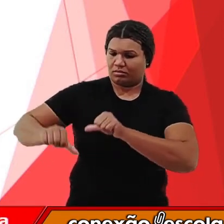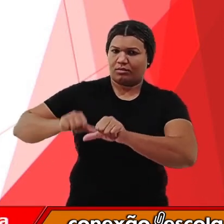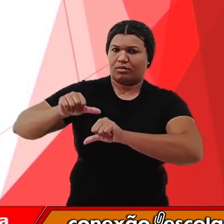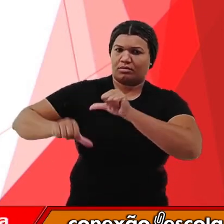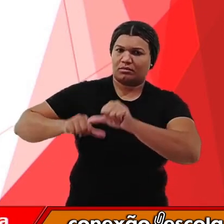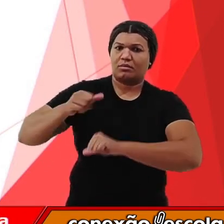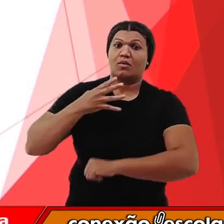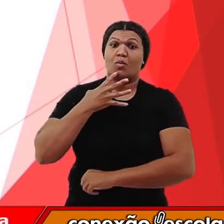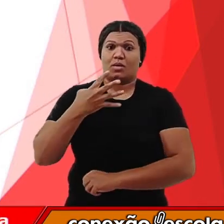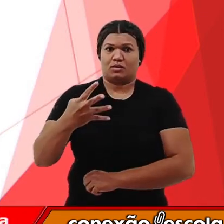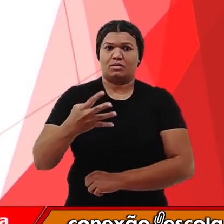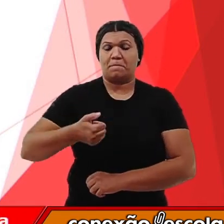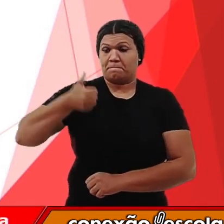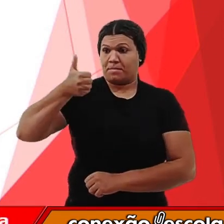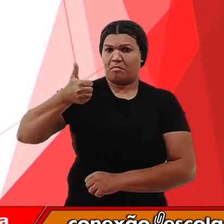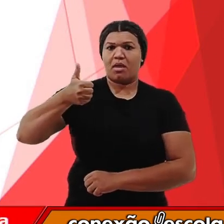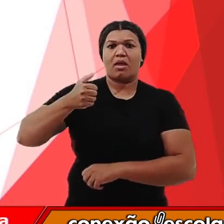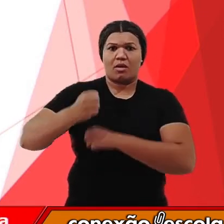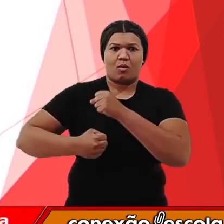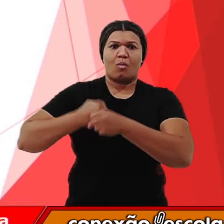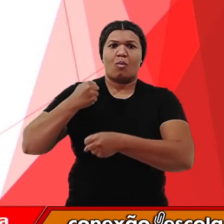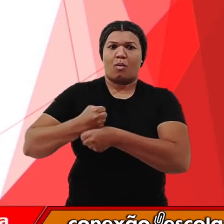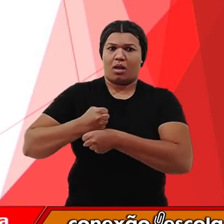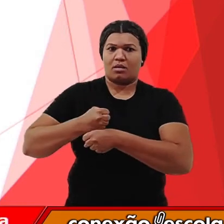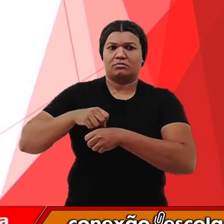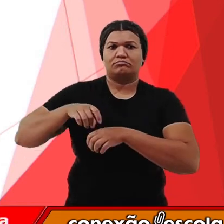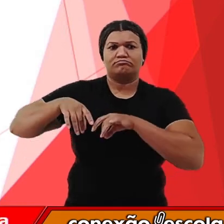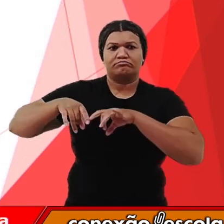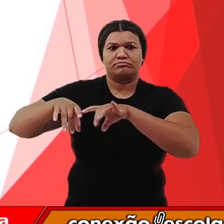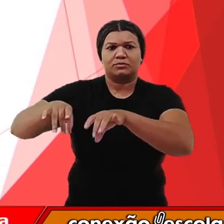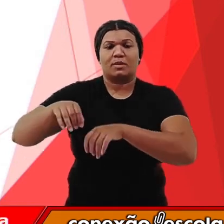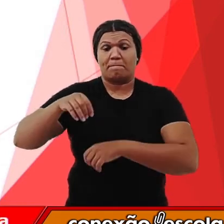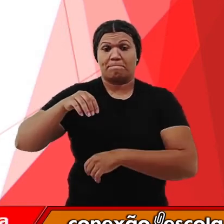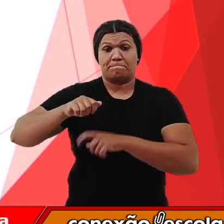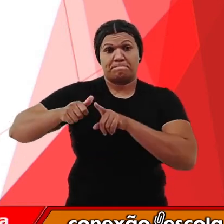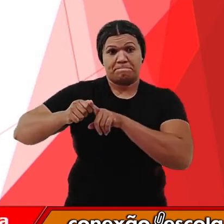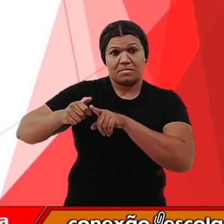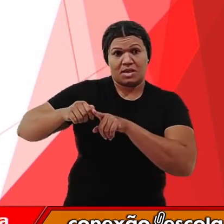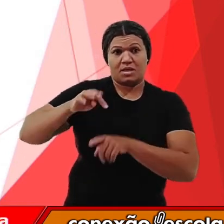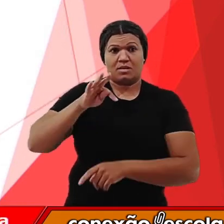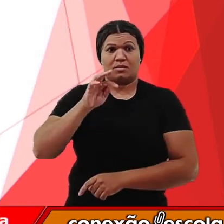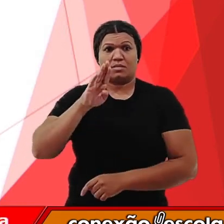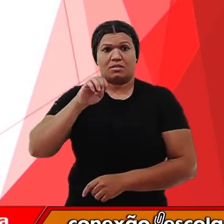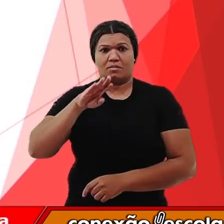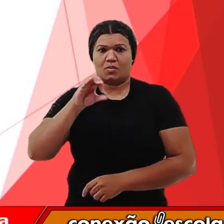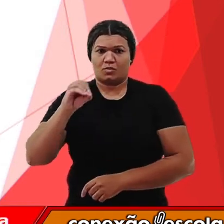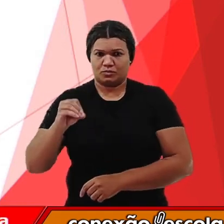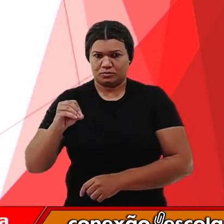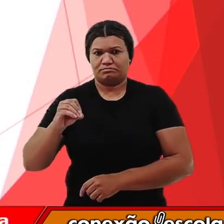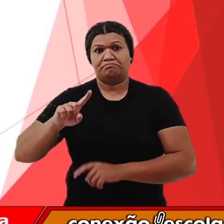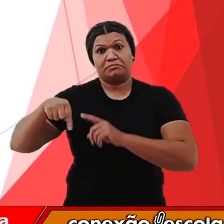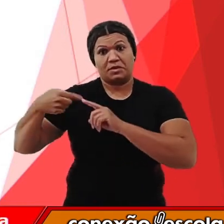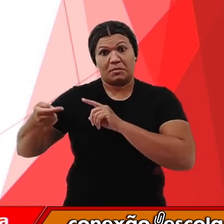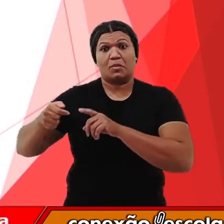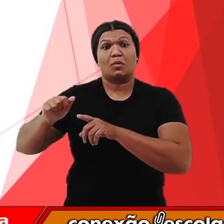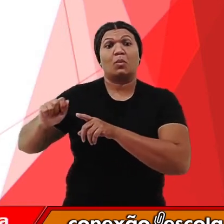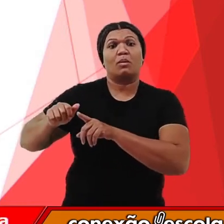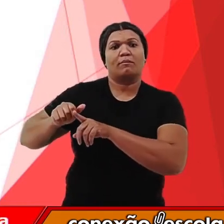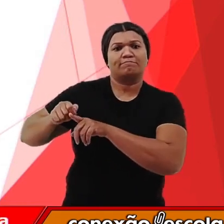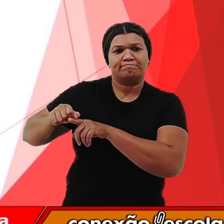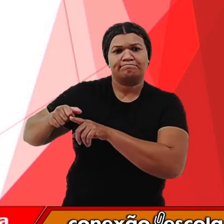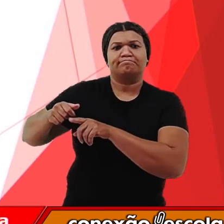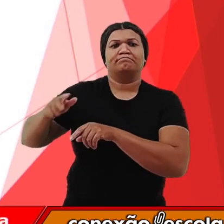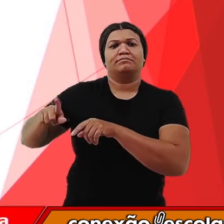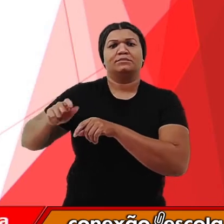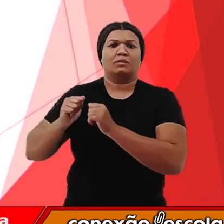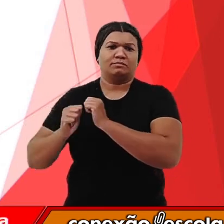planta-se milho e tremoço. No segundo, soja e aveia. No terceiro ano, se planta soja e trigo. No